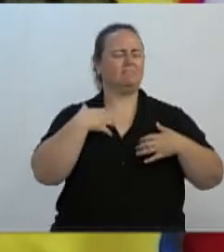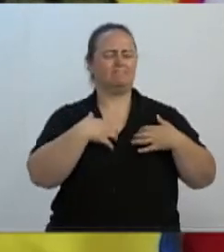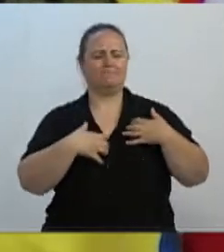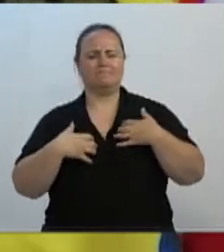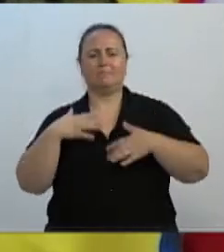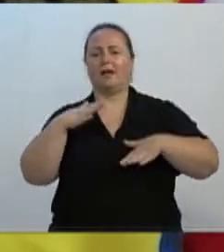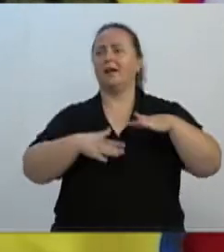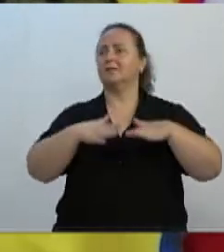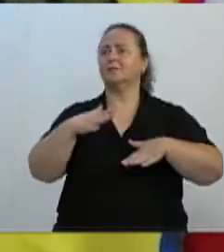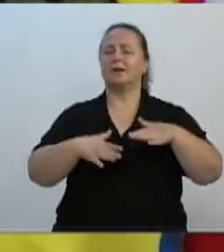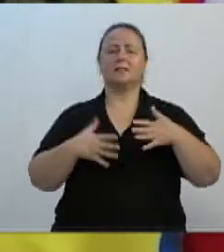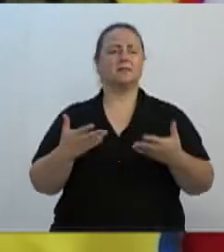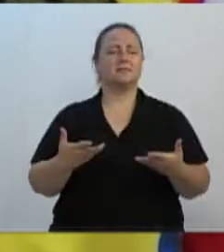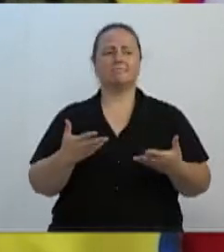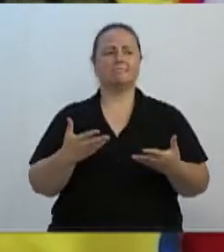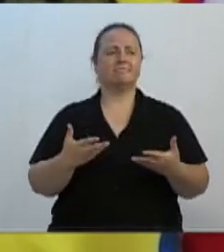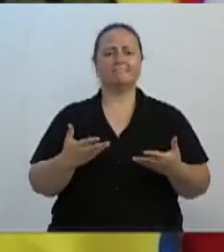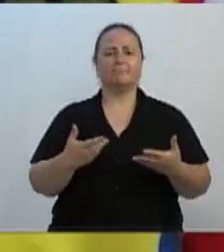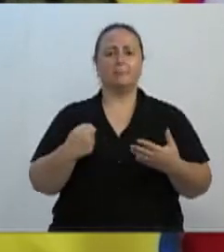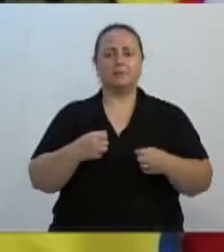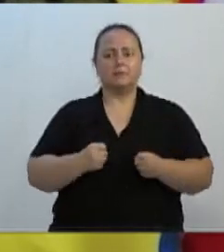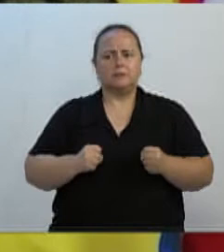as suas próprias iniciativas